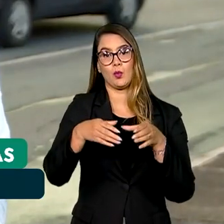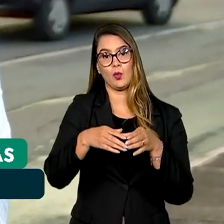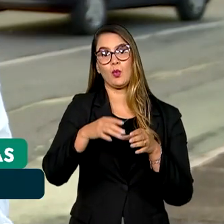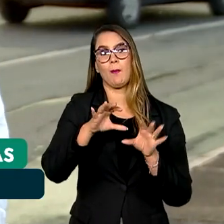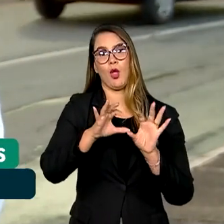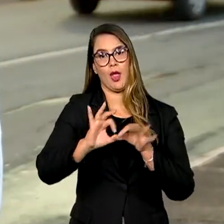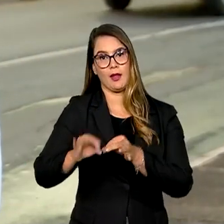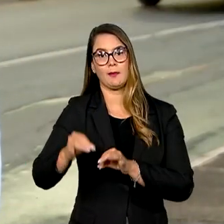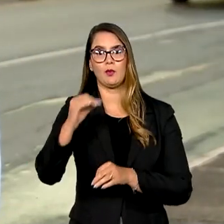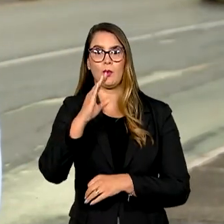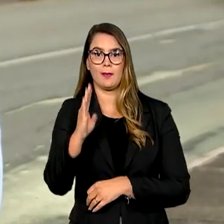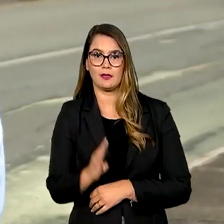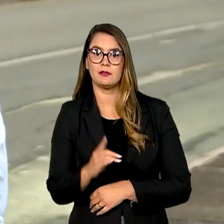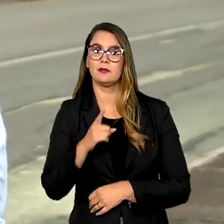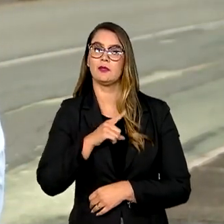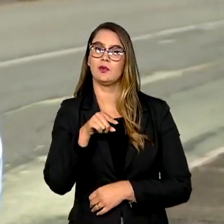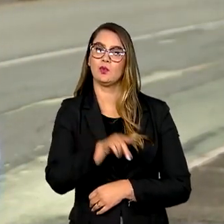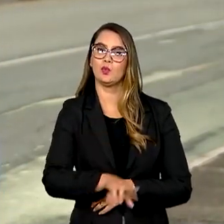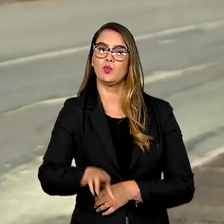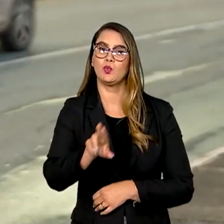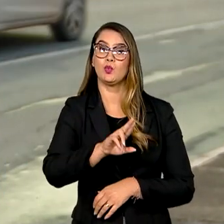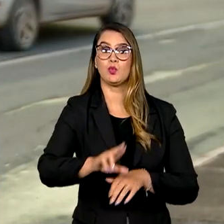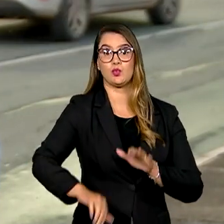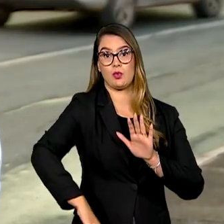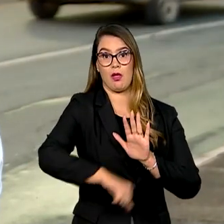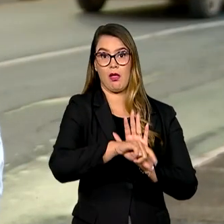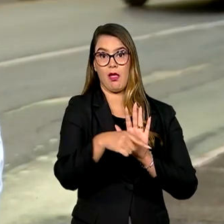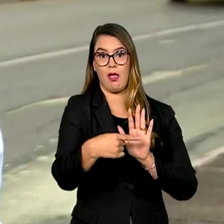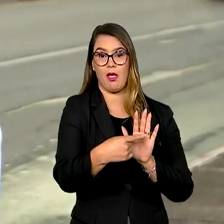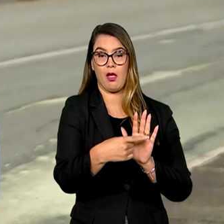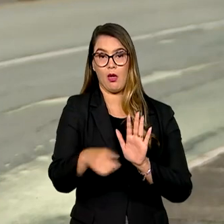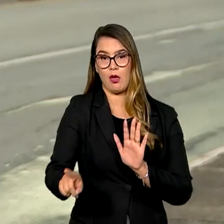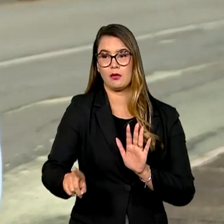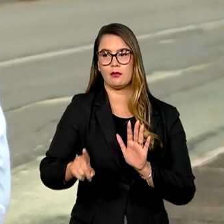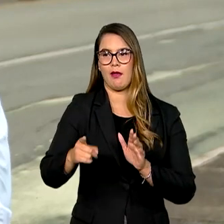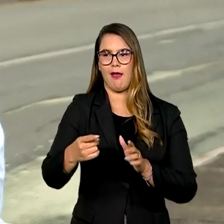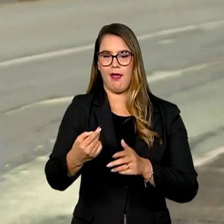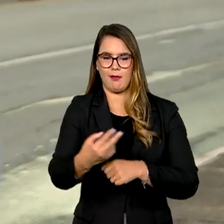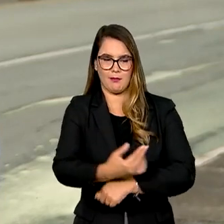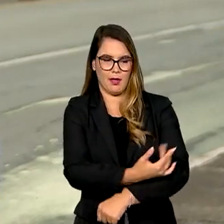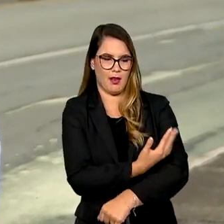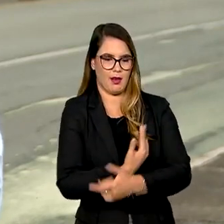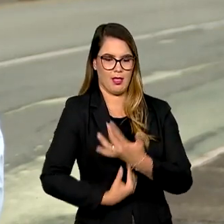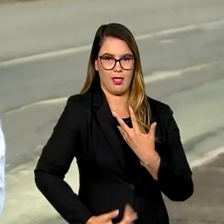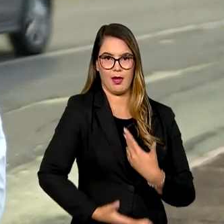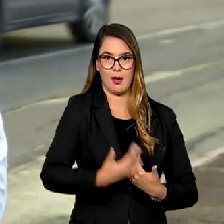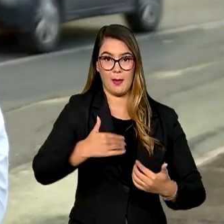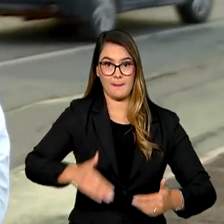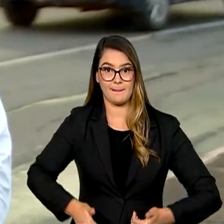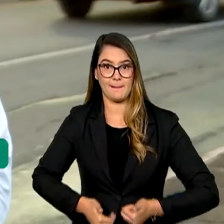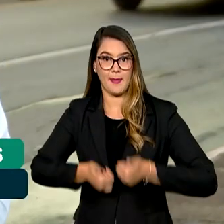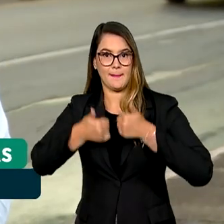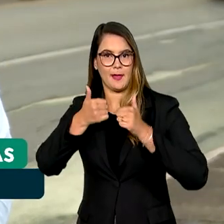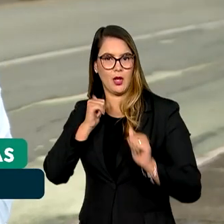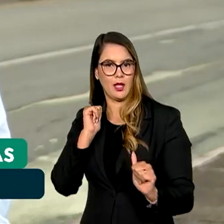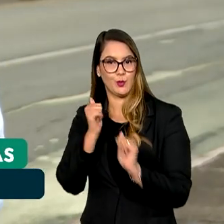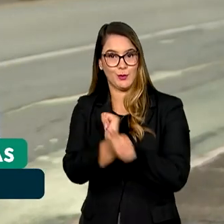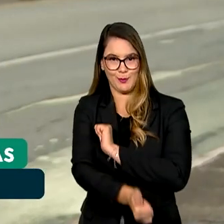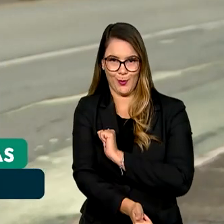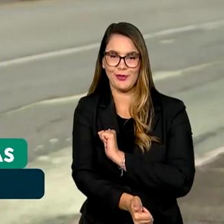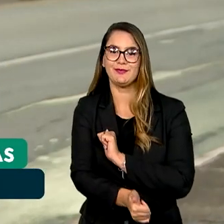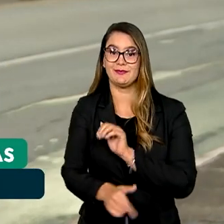Brasileiro, o doping é o uso ilícito de substâncias para aumentar a performance. em competições esportivas.